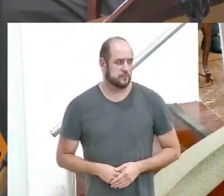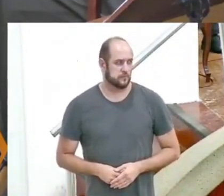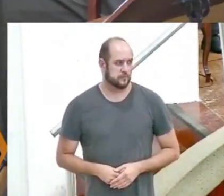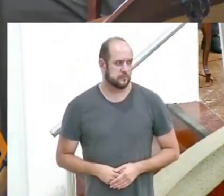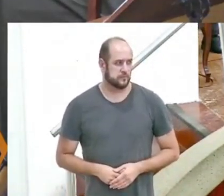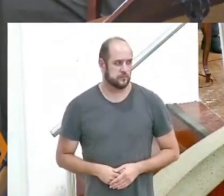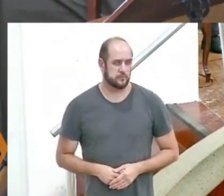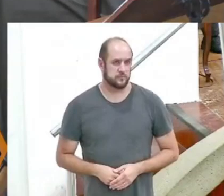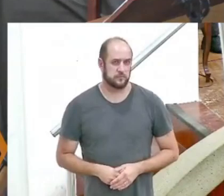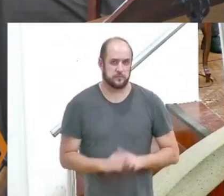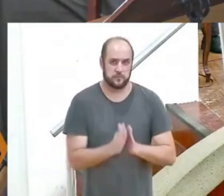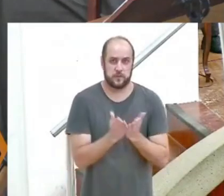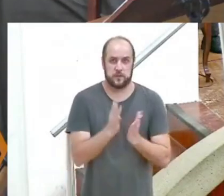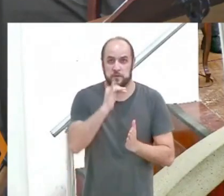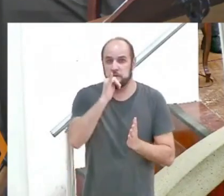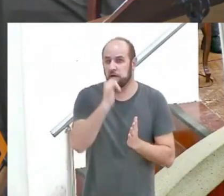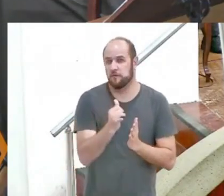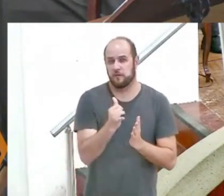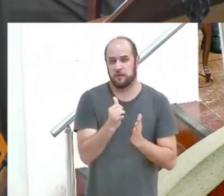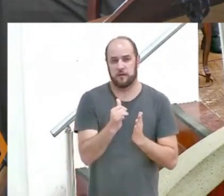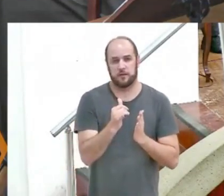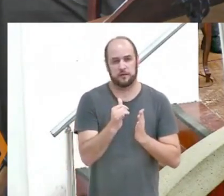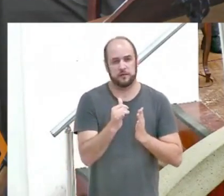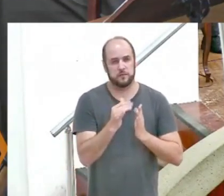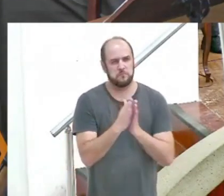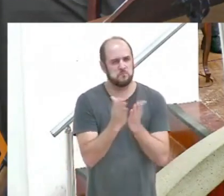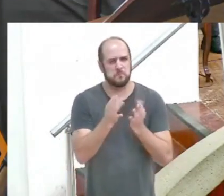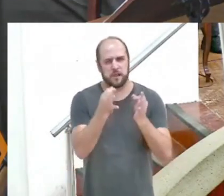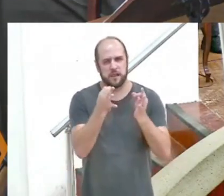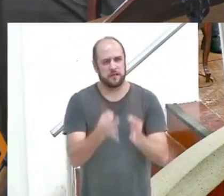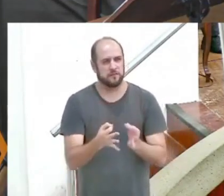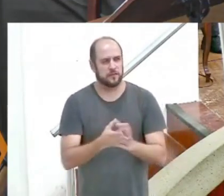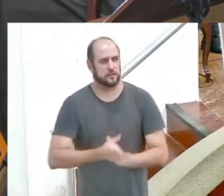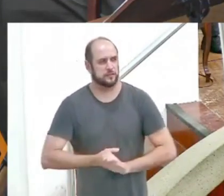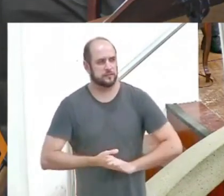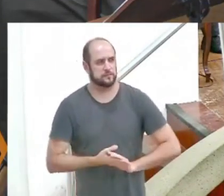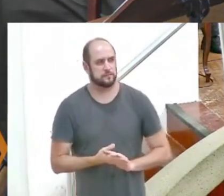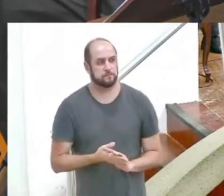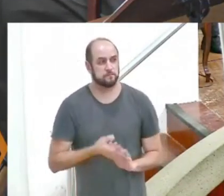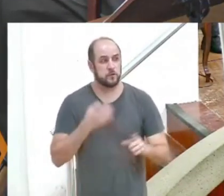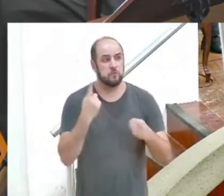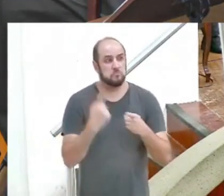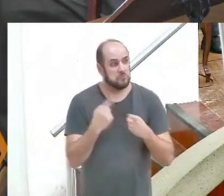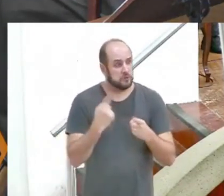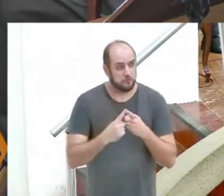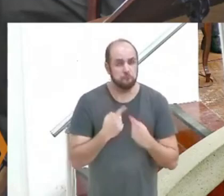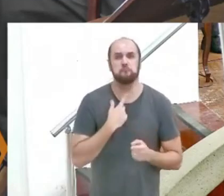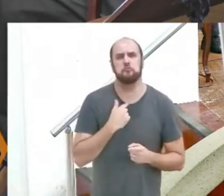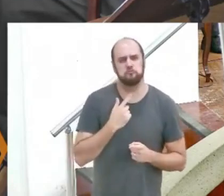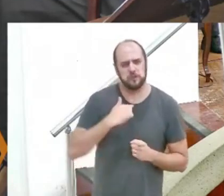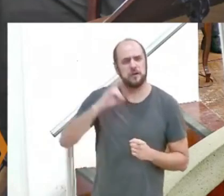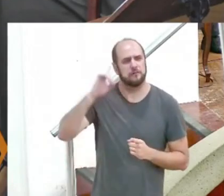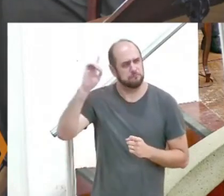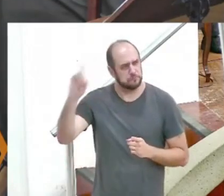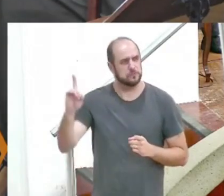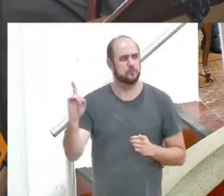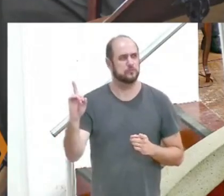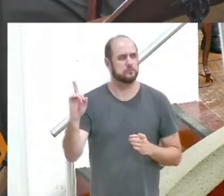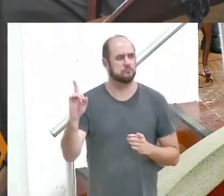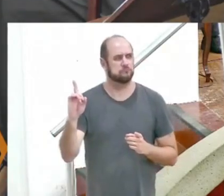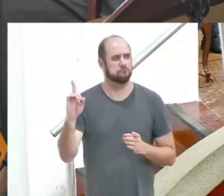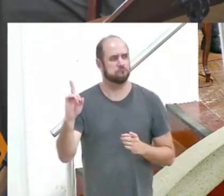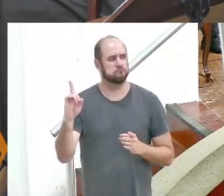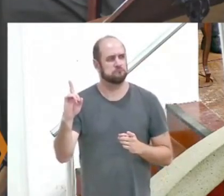Diz assim a inerrante e infalível palavra do nosso Deus, pois esta é a vontade de